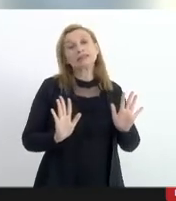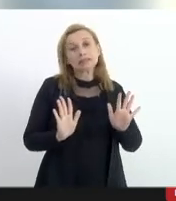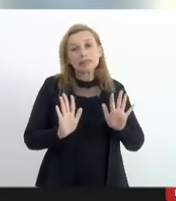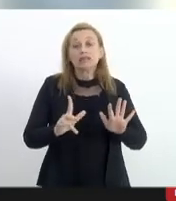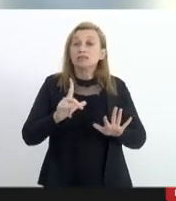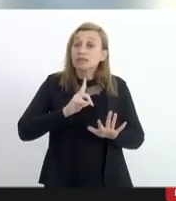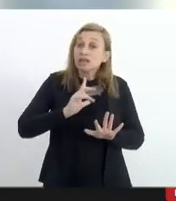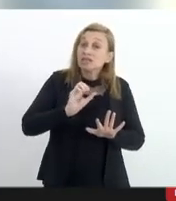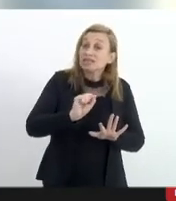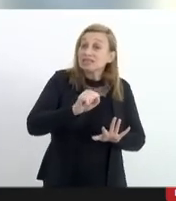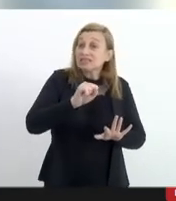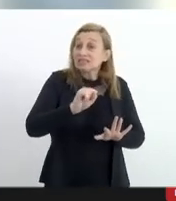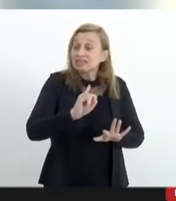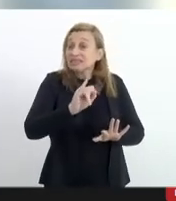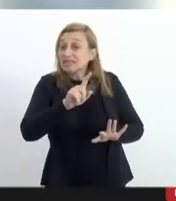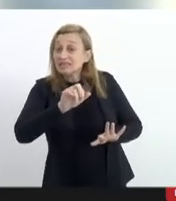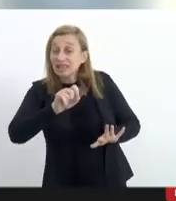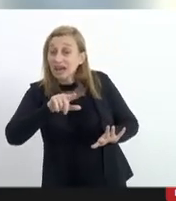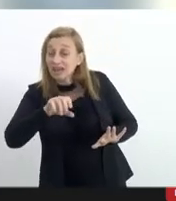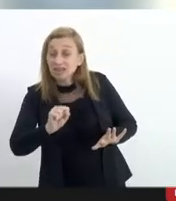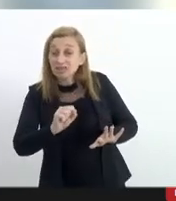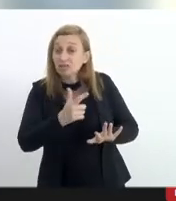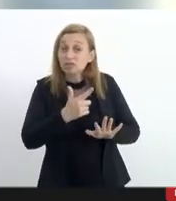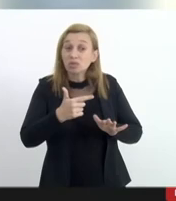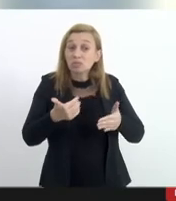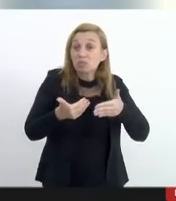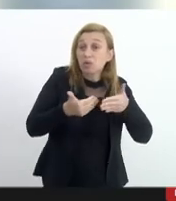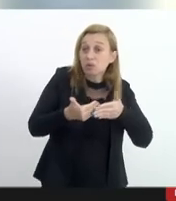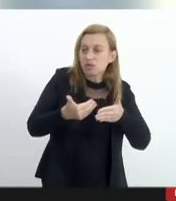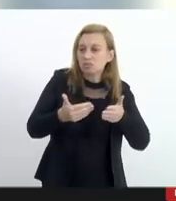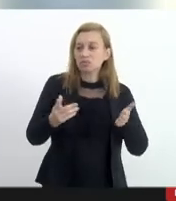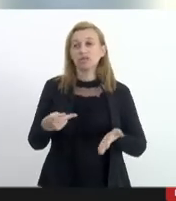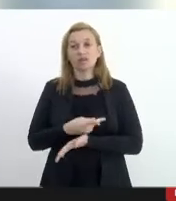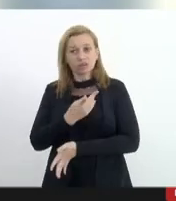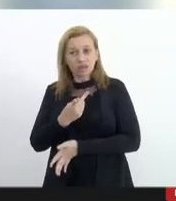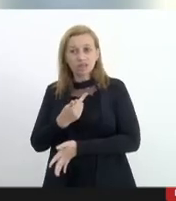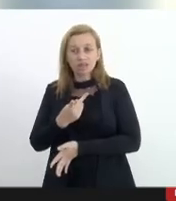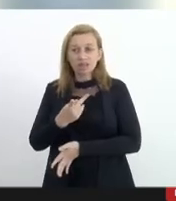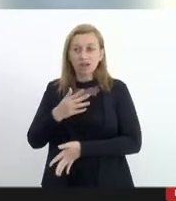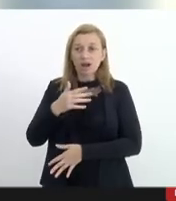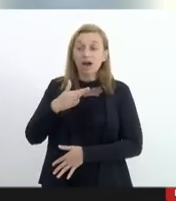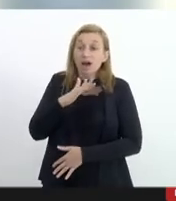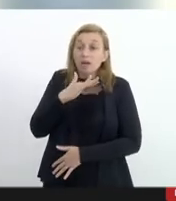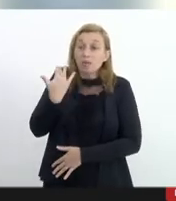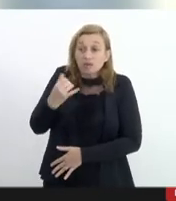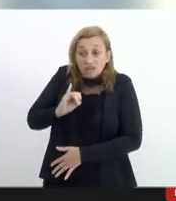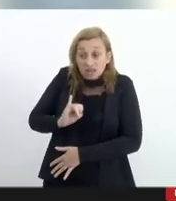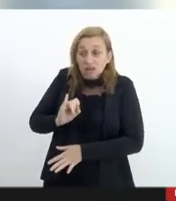sinais que não necessariamente estão muito próximos ao evento crítico ao suicídio em si